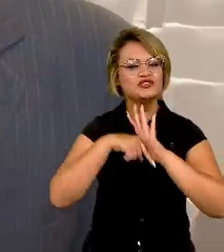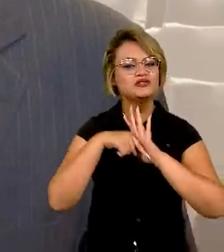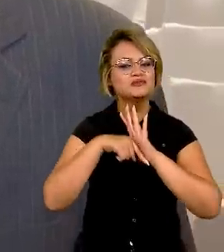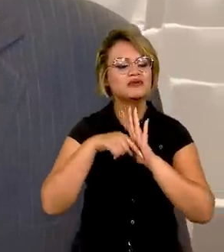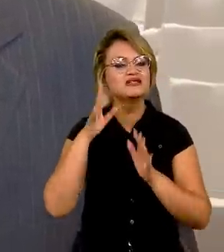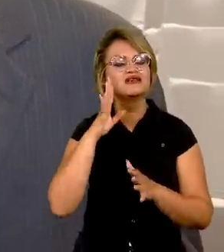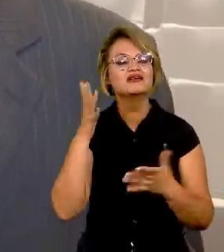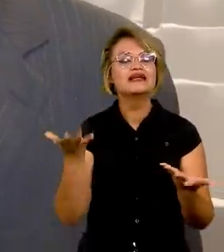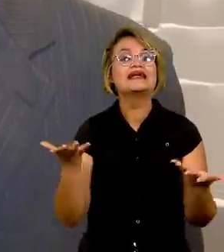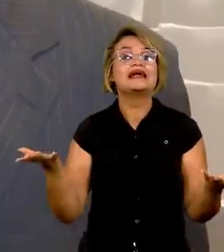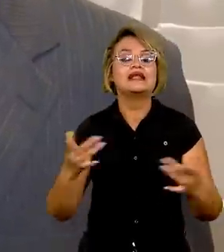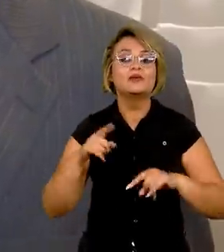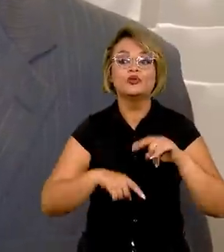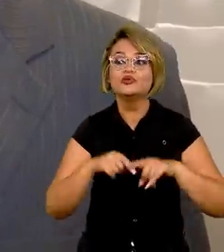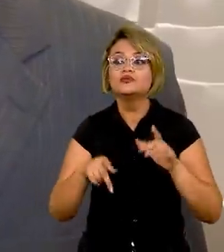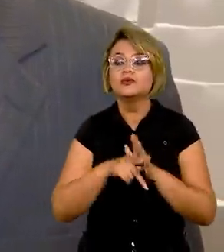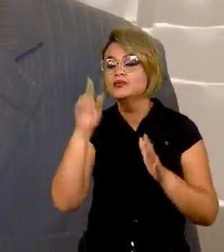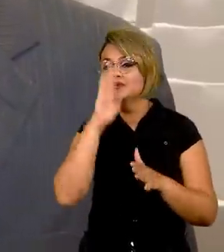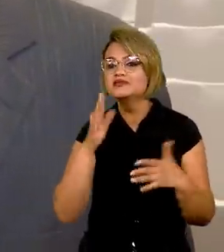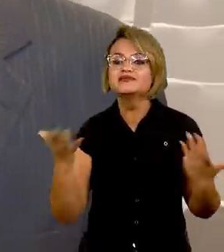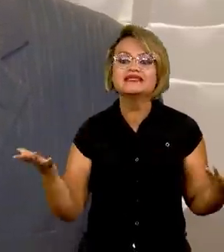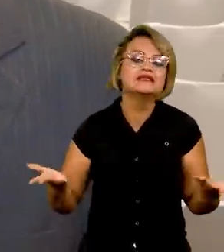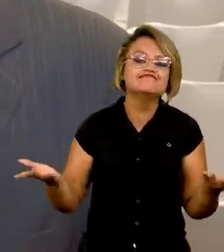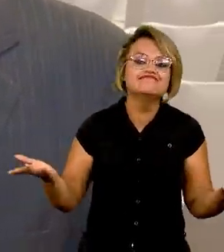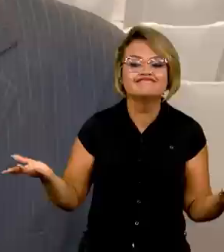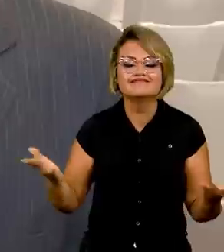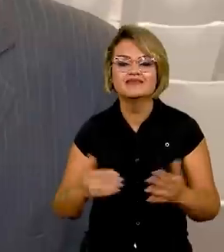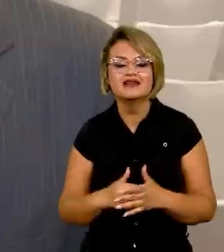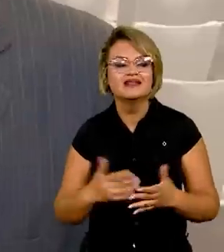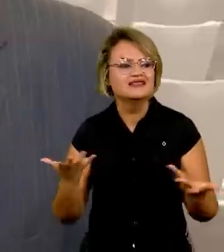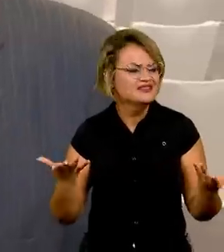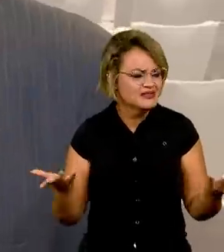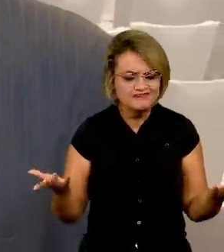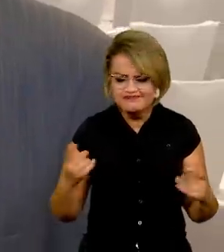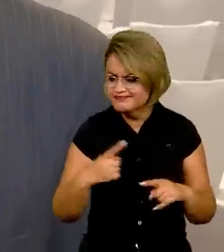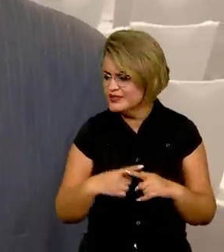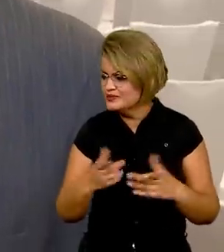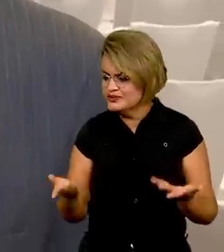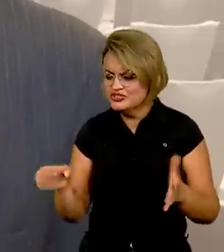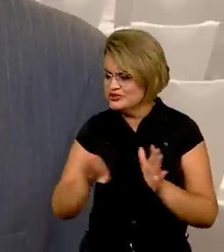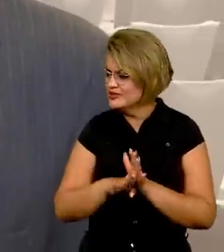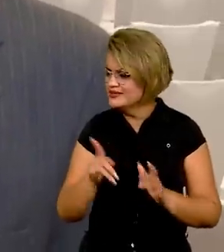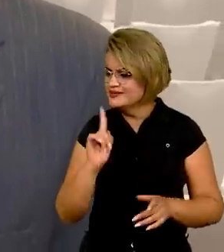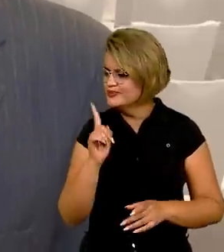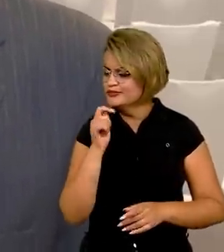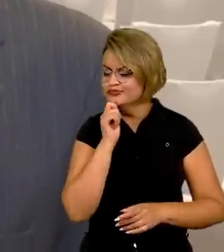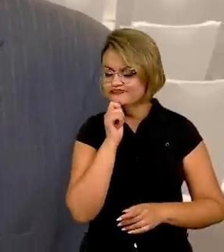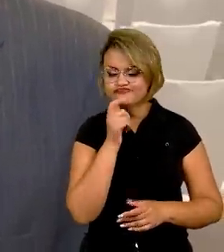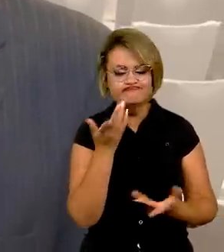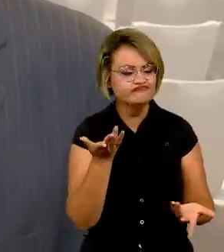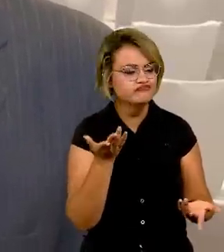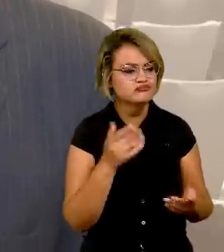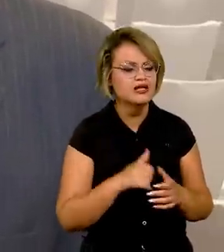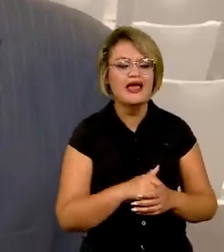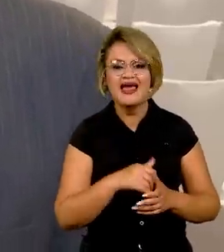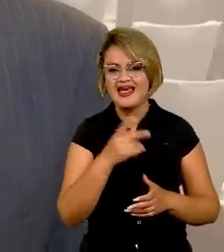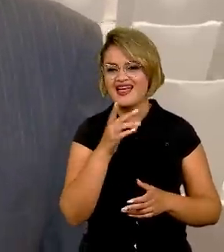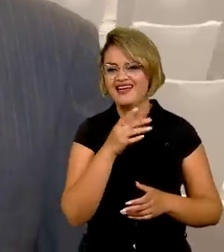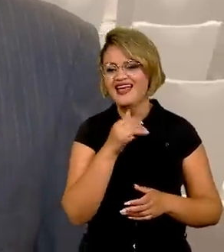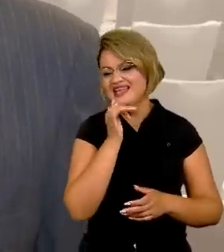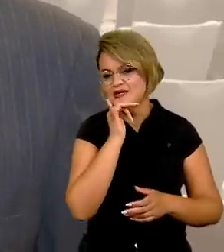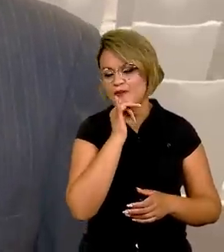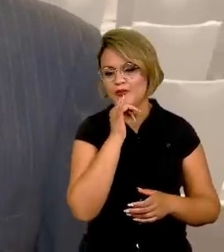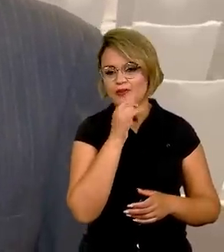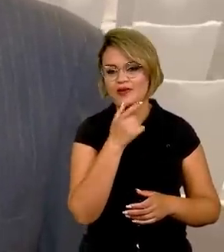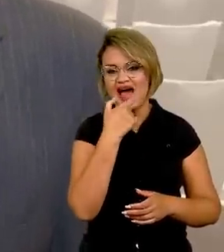anos, onde estão os produtos brasileiros? E às vezes a gente fica perguntando, mas por que não vem? Por exemplo, assim, a gente cita o